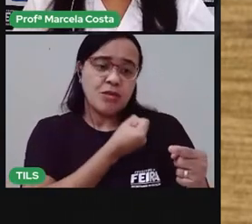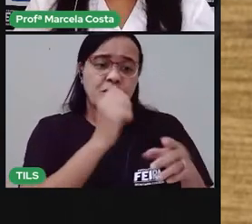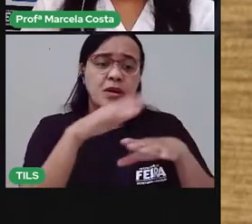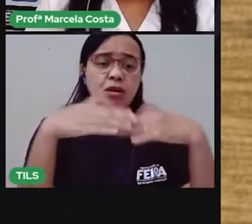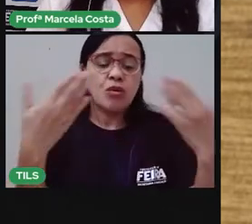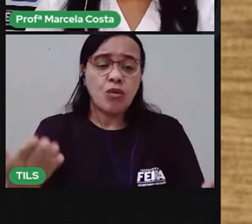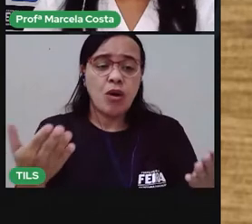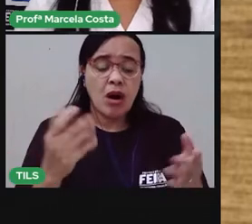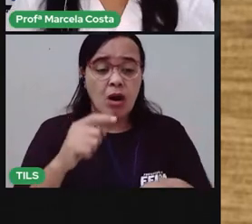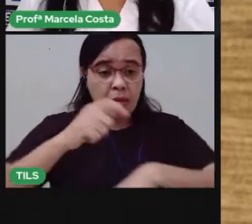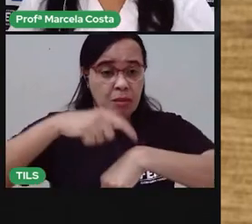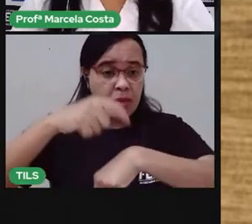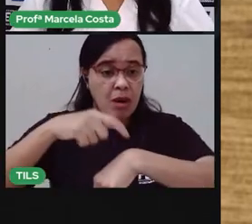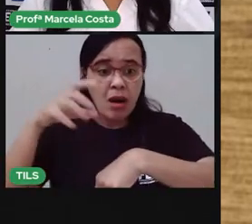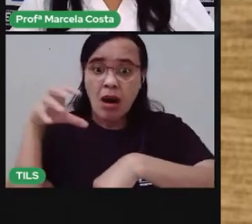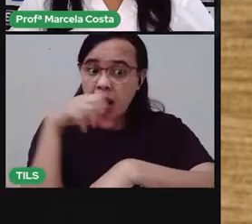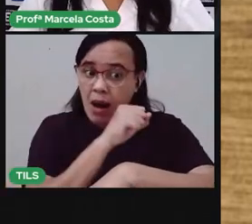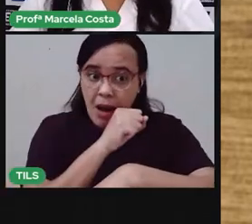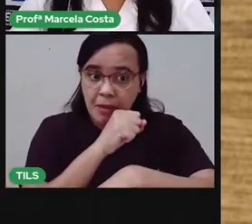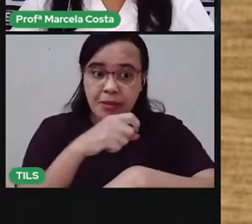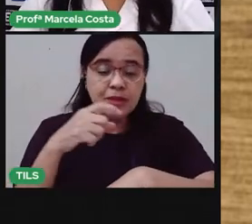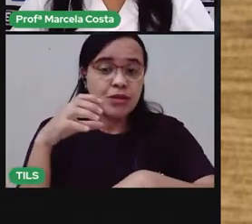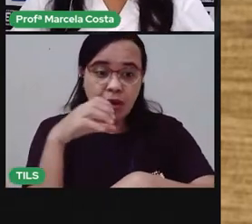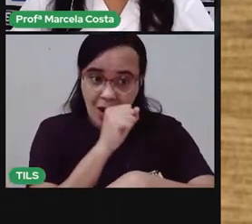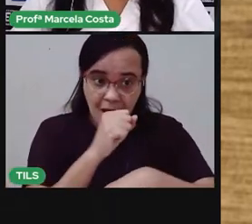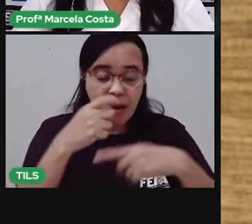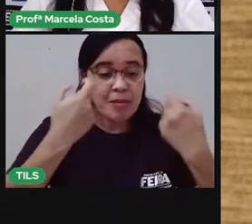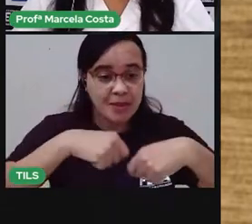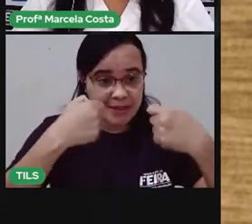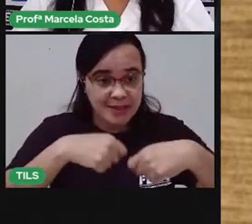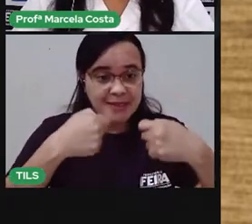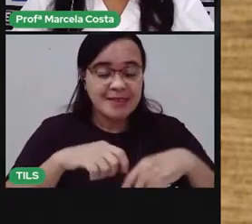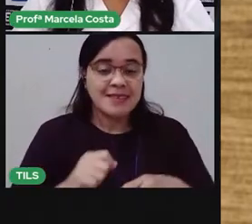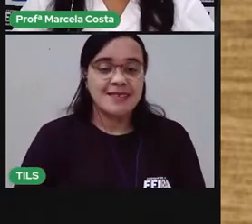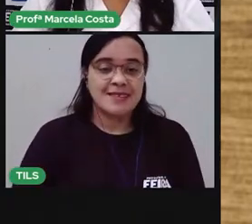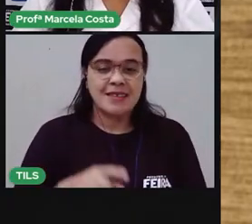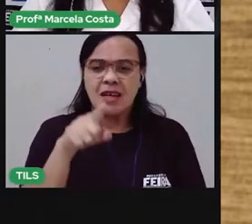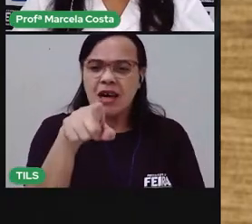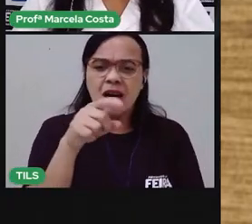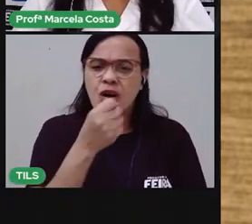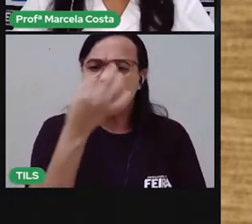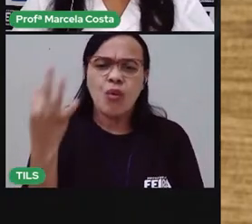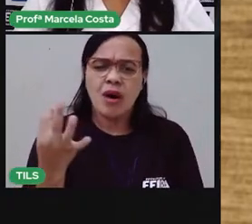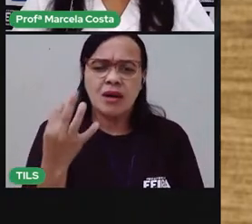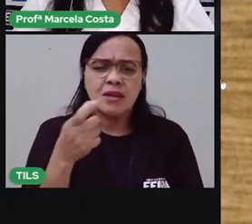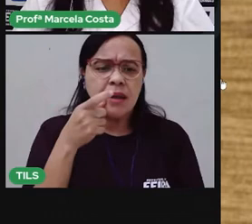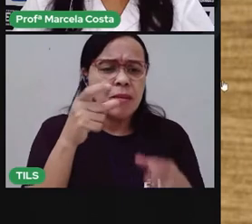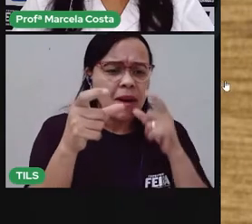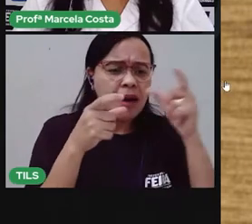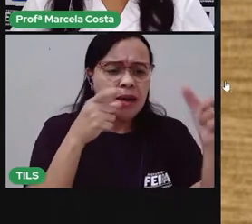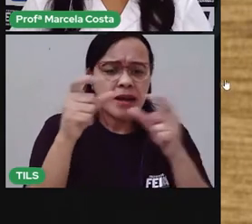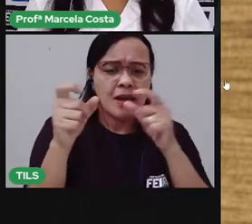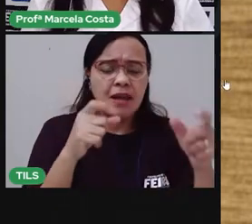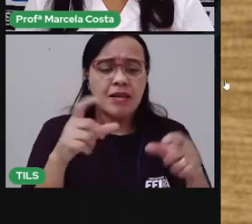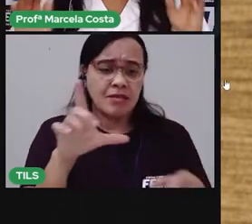um tempo pra fazer isso. Quantas sílabas tem aí? Cachorro.